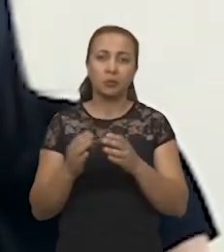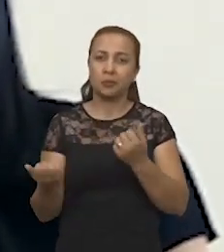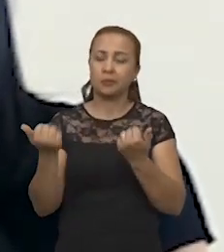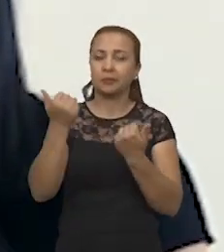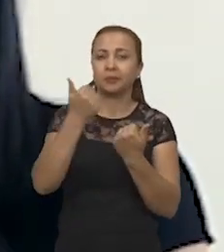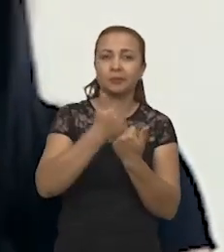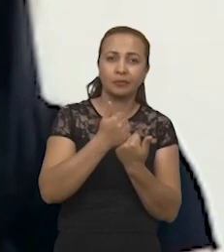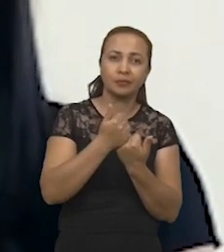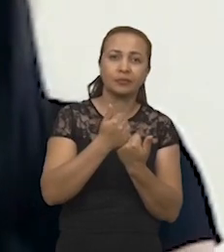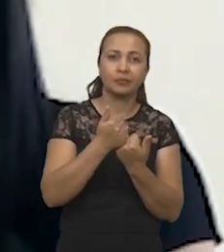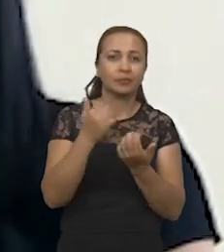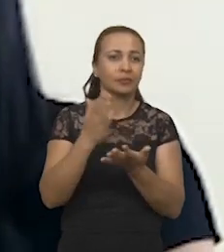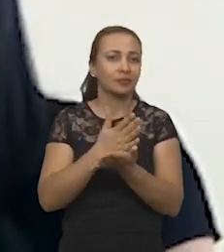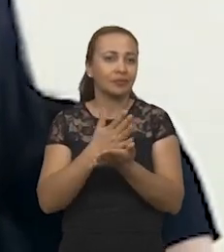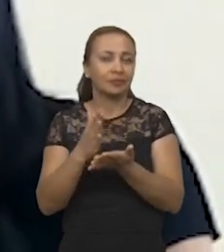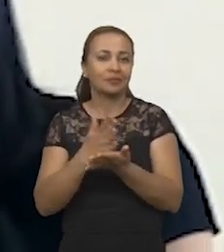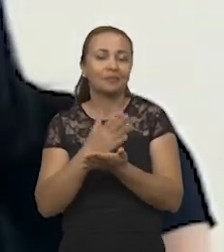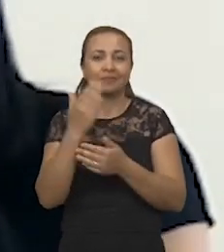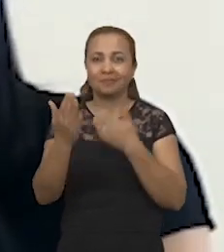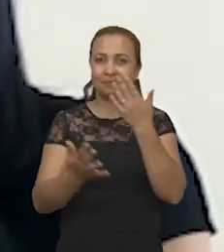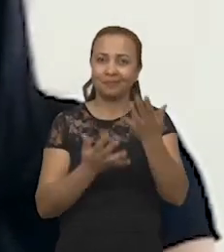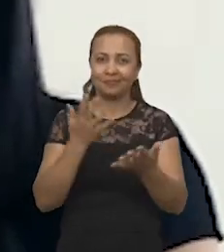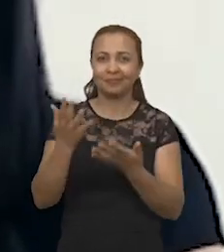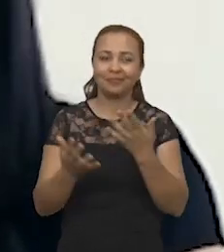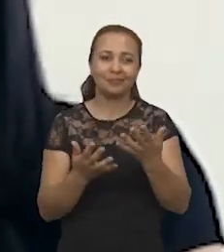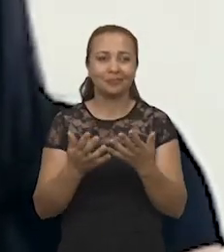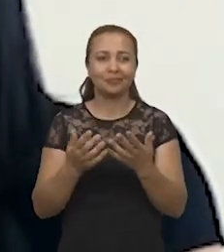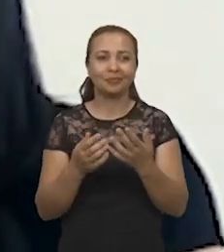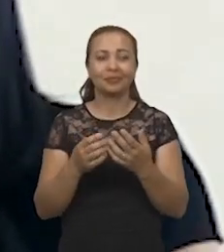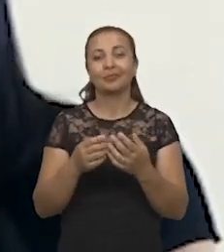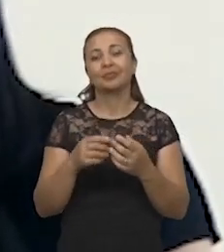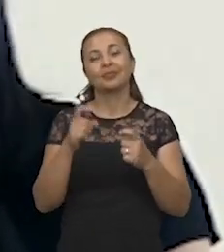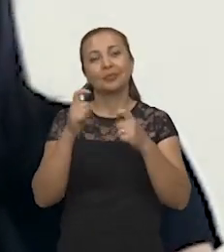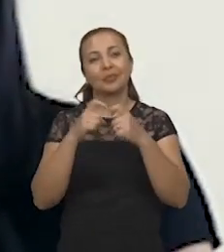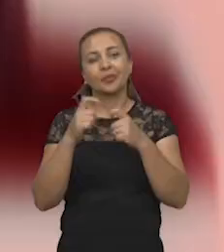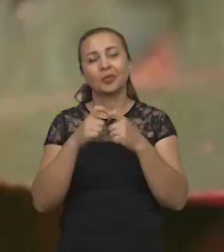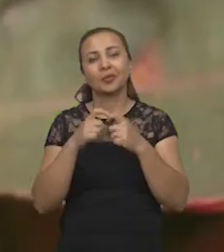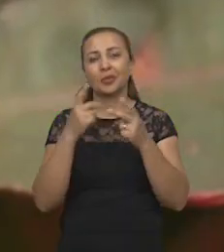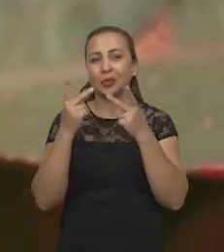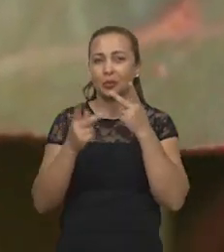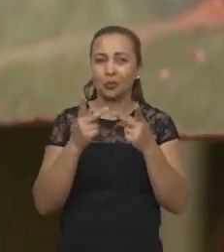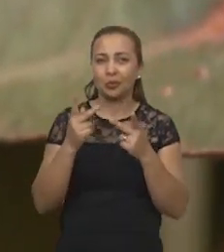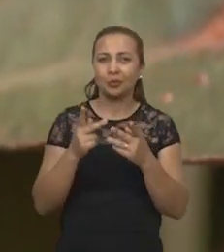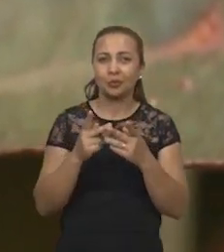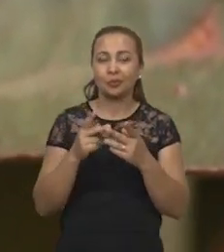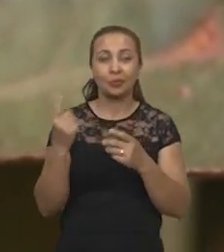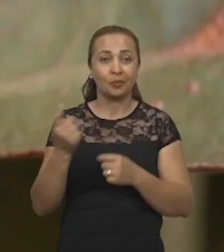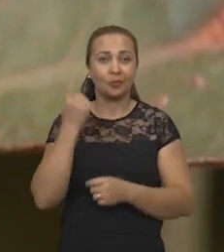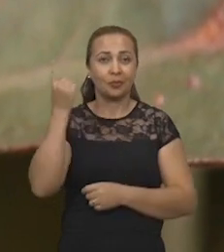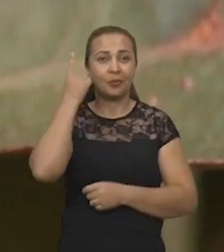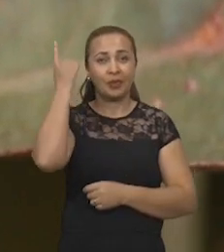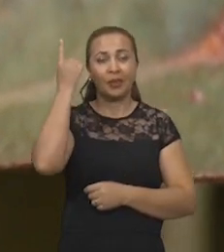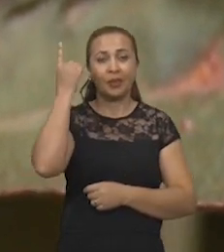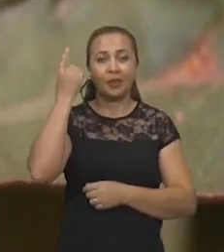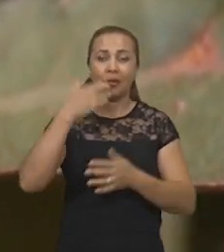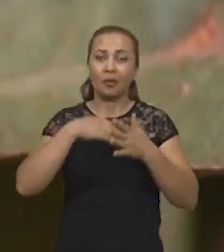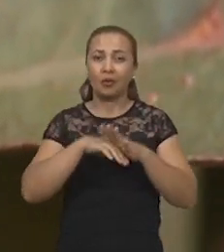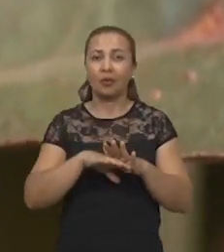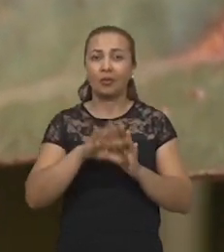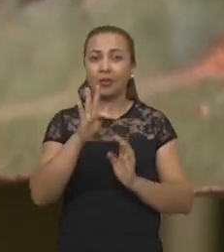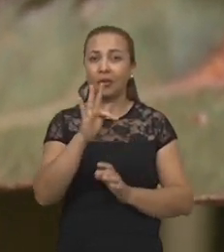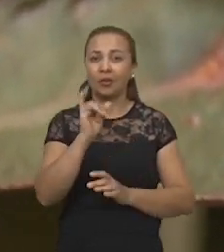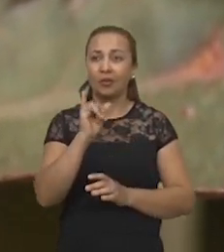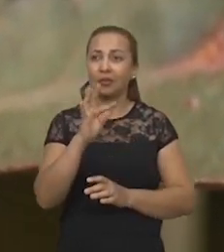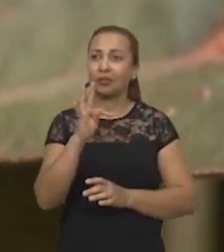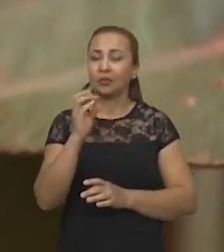substituir algum tratamento indicado pelo médico. Com o aumento no consumo de fitoterápicos